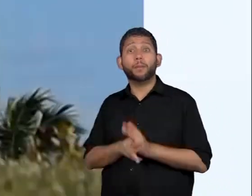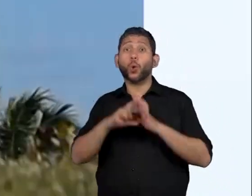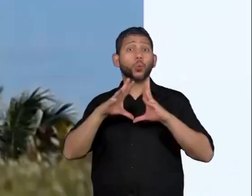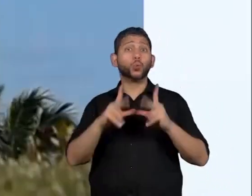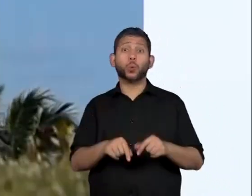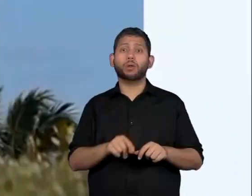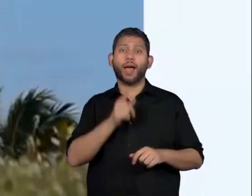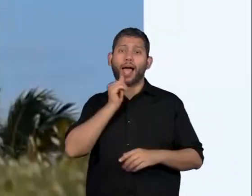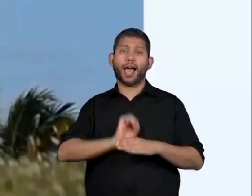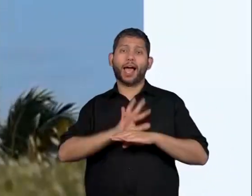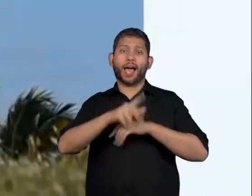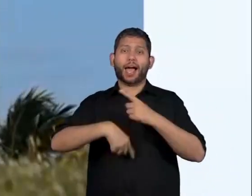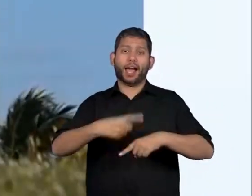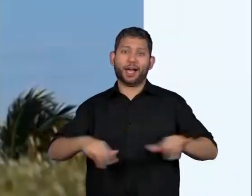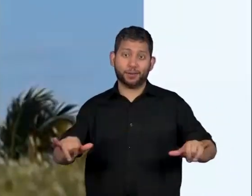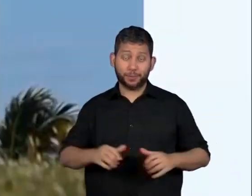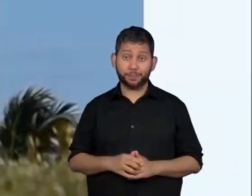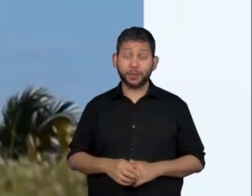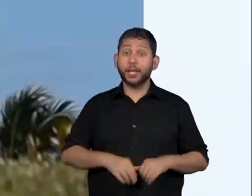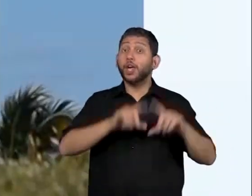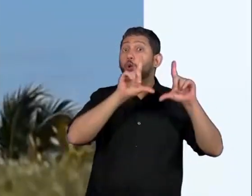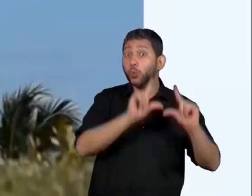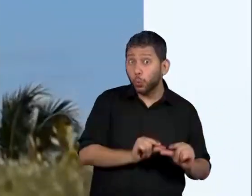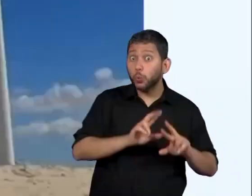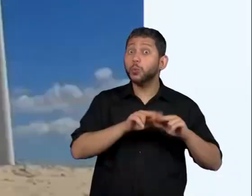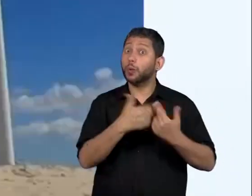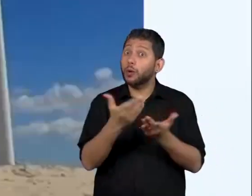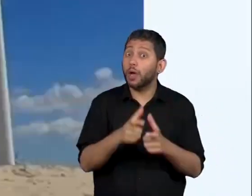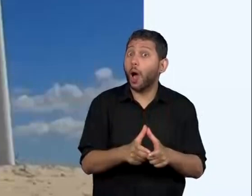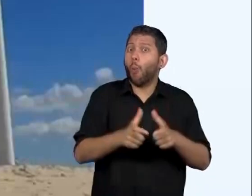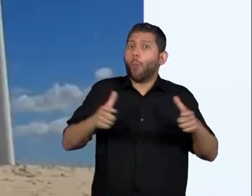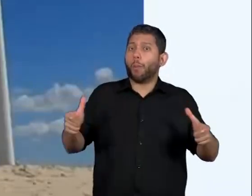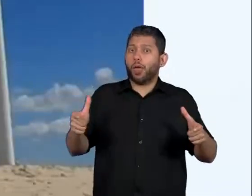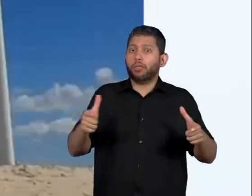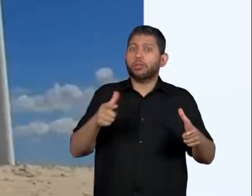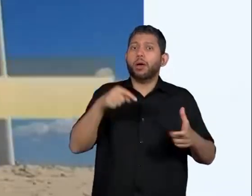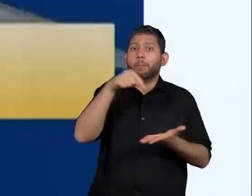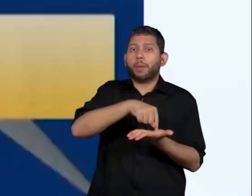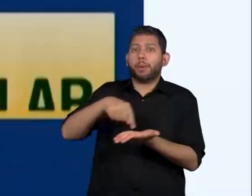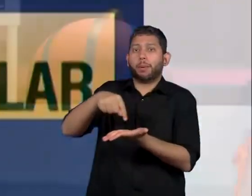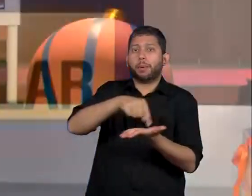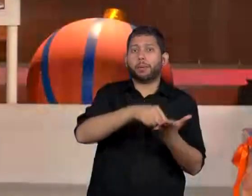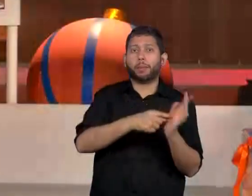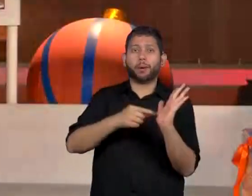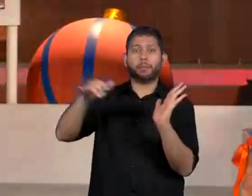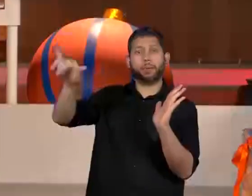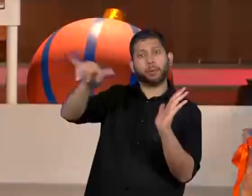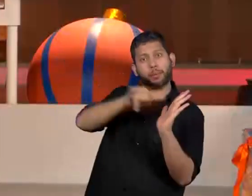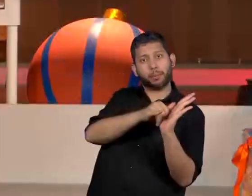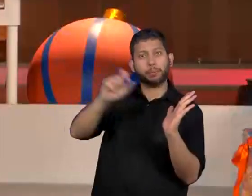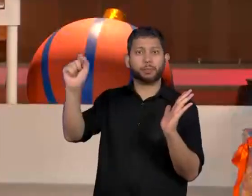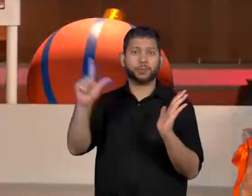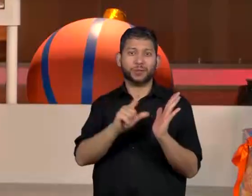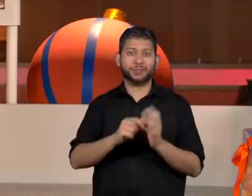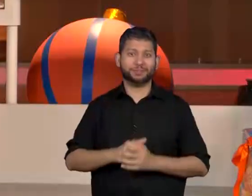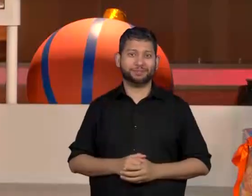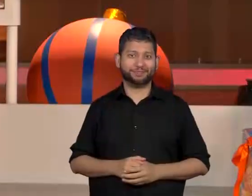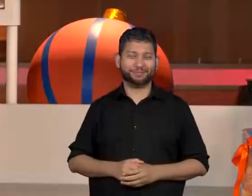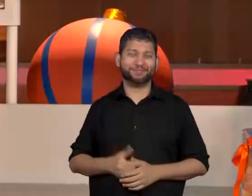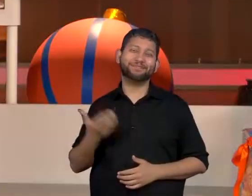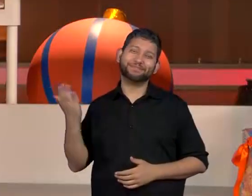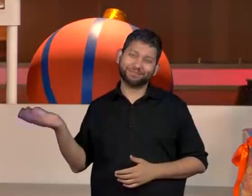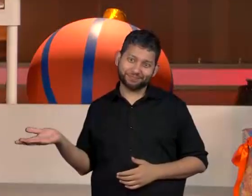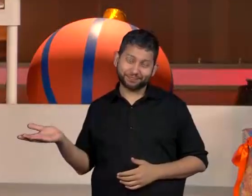elétrica. Essa redução será compensada pelo crescimento de outras energias renováveis. Ó, energia